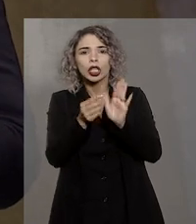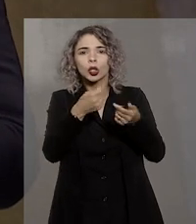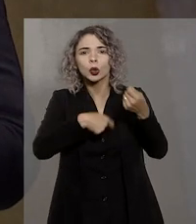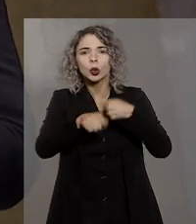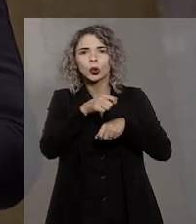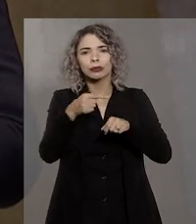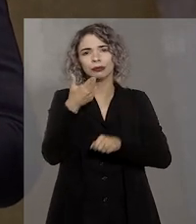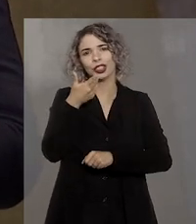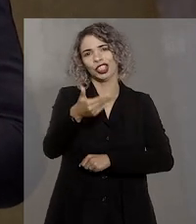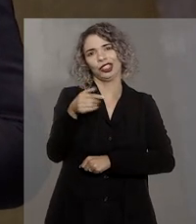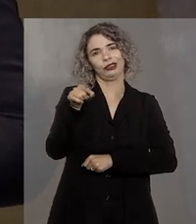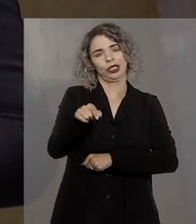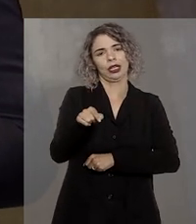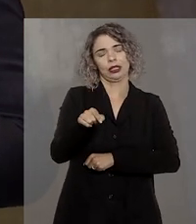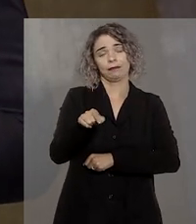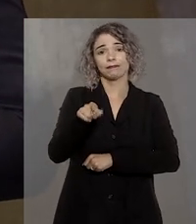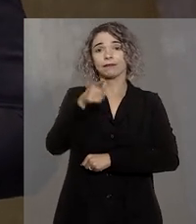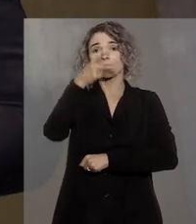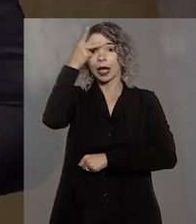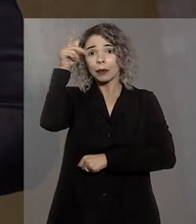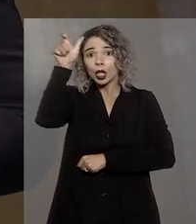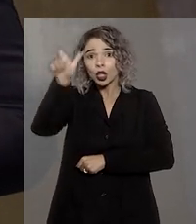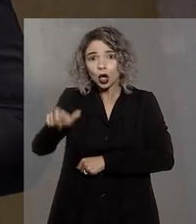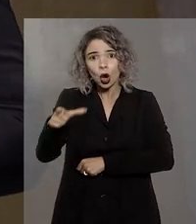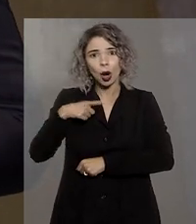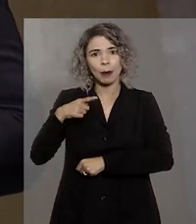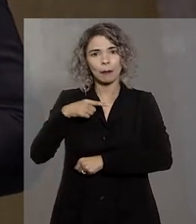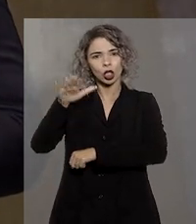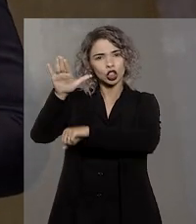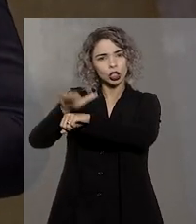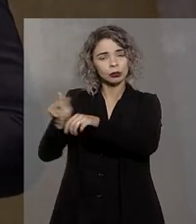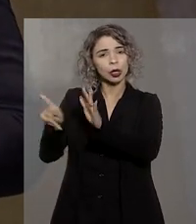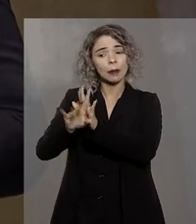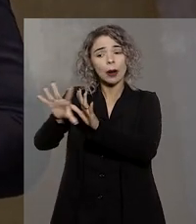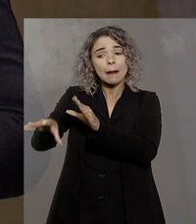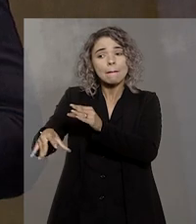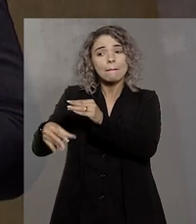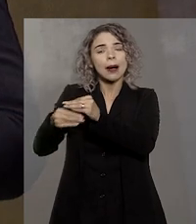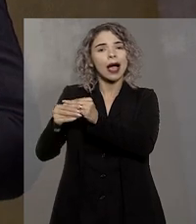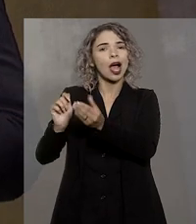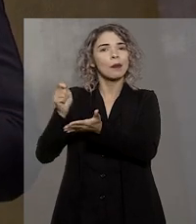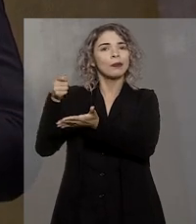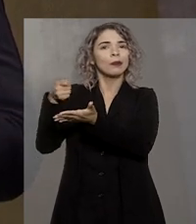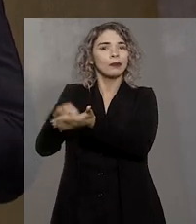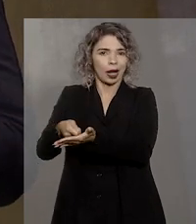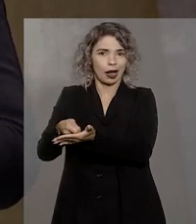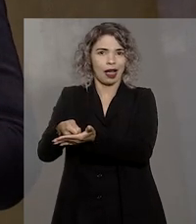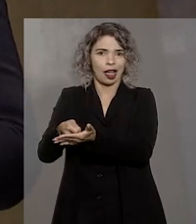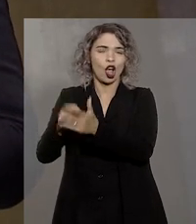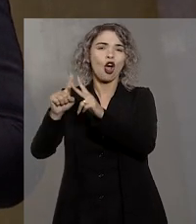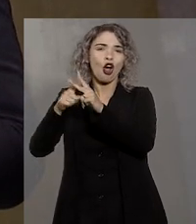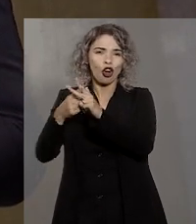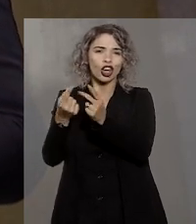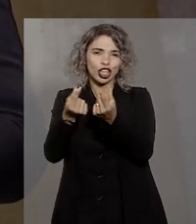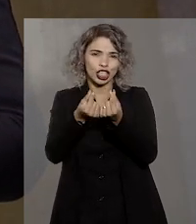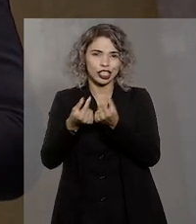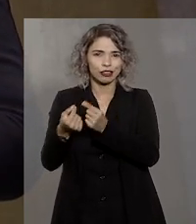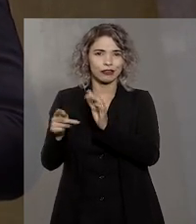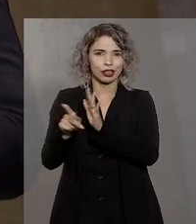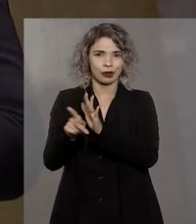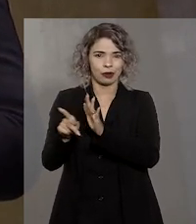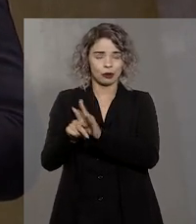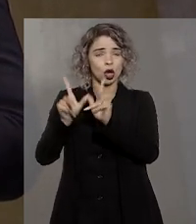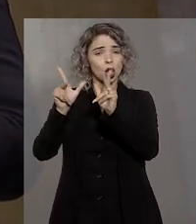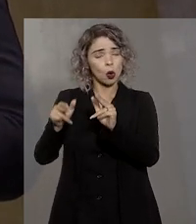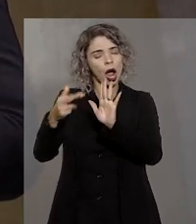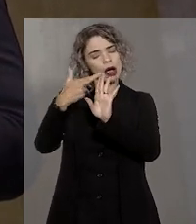o conteúdo econômico da demanda. O autor dessa ação foi intimado para emendar a petição, corrigindo o